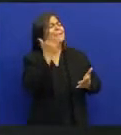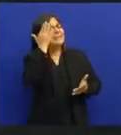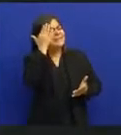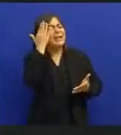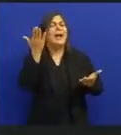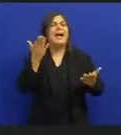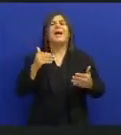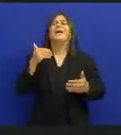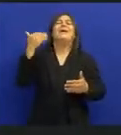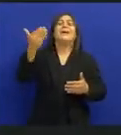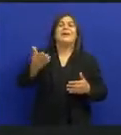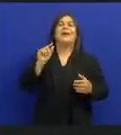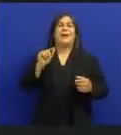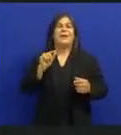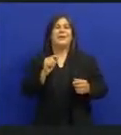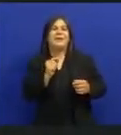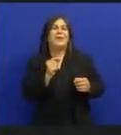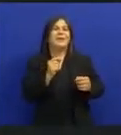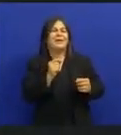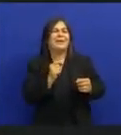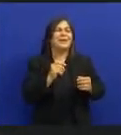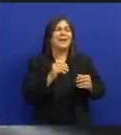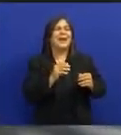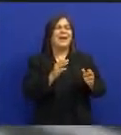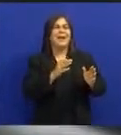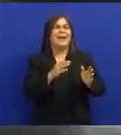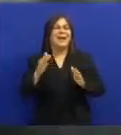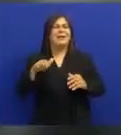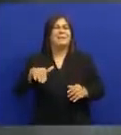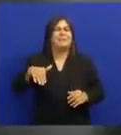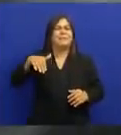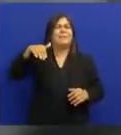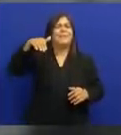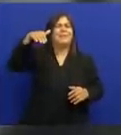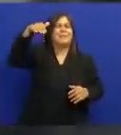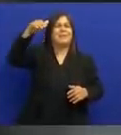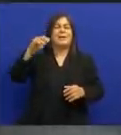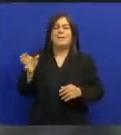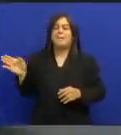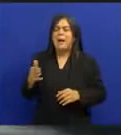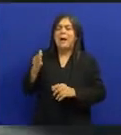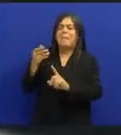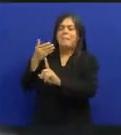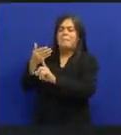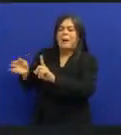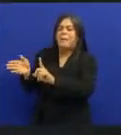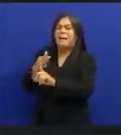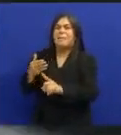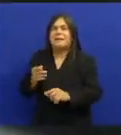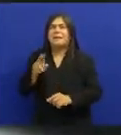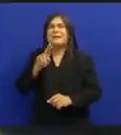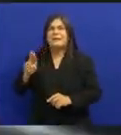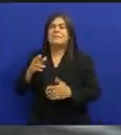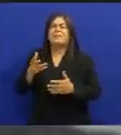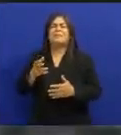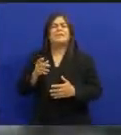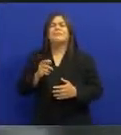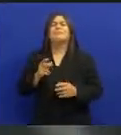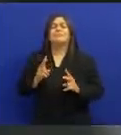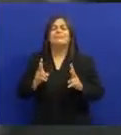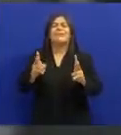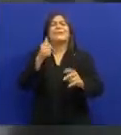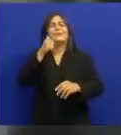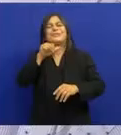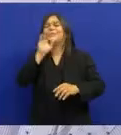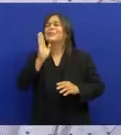não Eu sei que por causa disso Eu ainda andei Andei levando o tapa Depois já Já de rapazote Andei levando umas tapinhas Dando umas tapinhas Para ver se tirava Por causa da minha